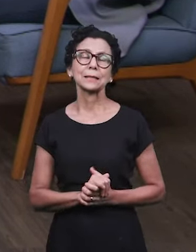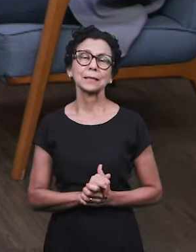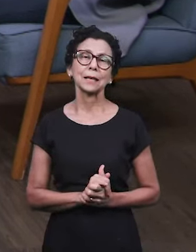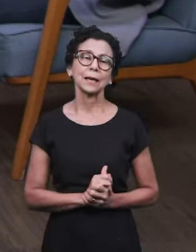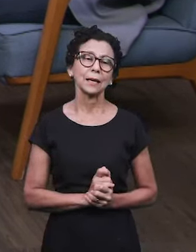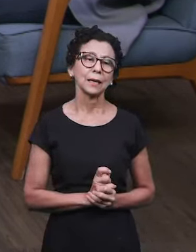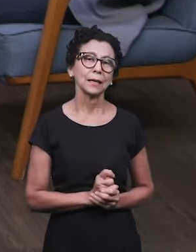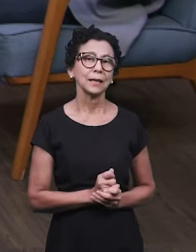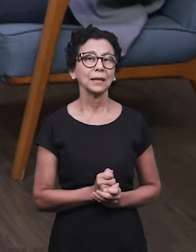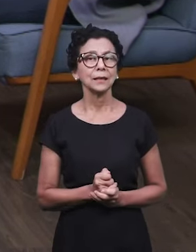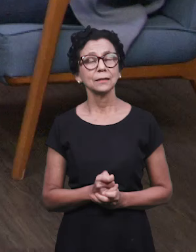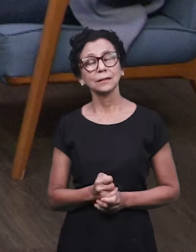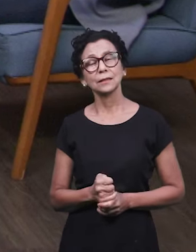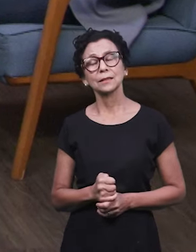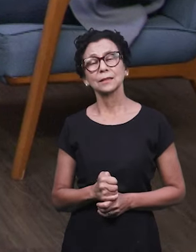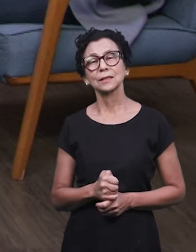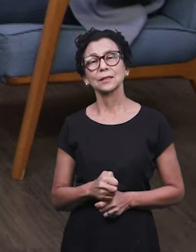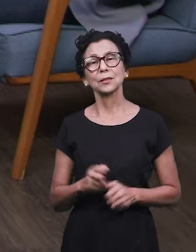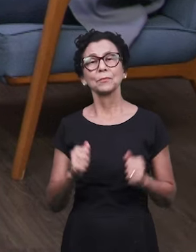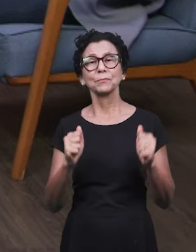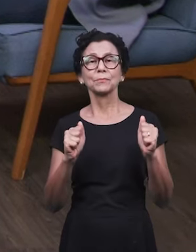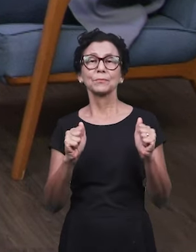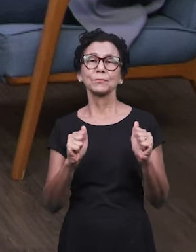significa feliz. feliz.